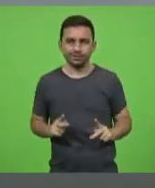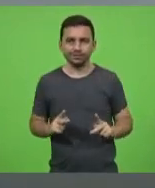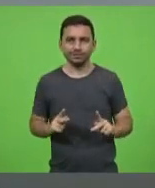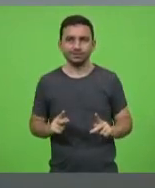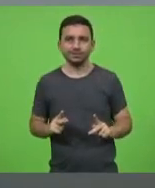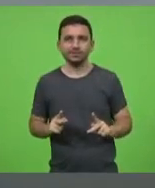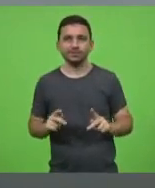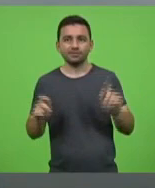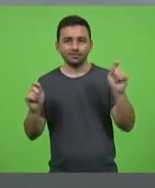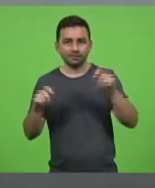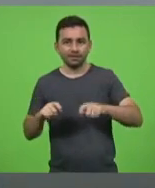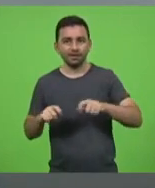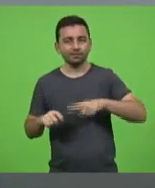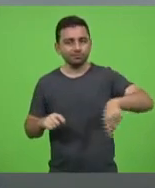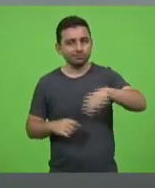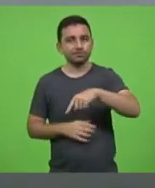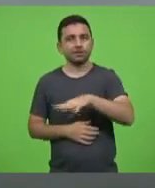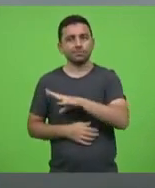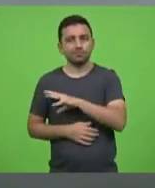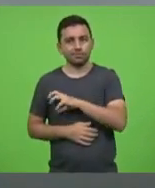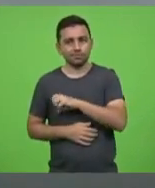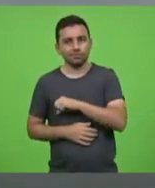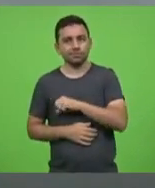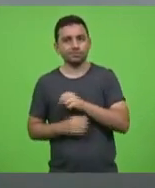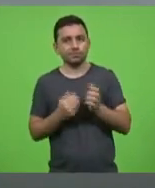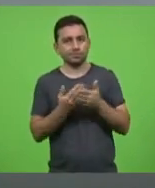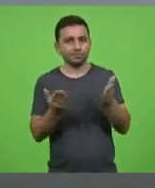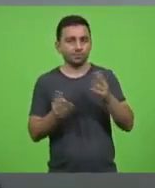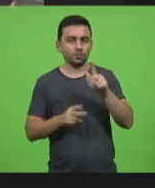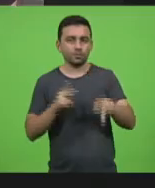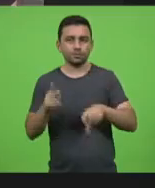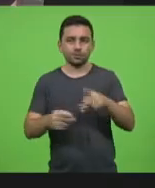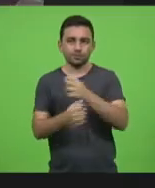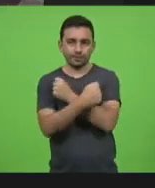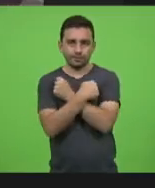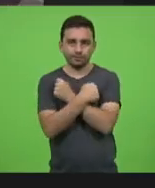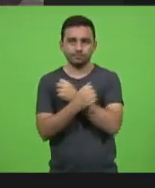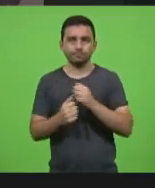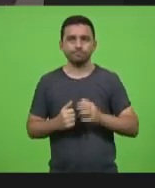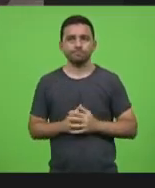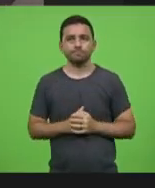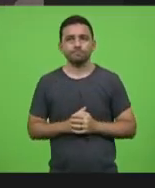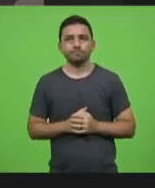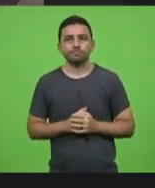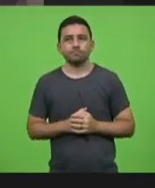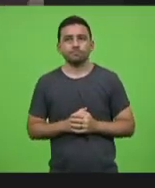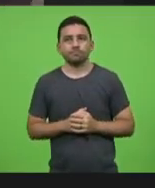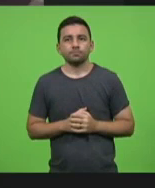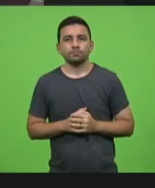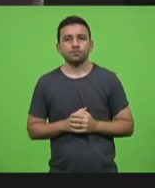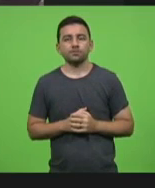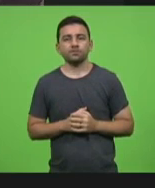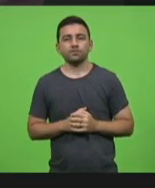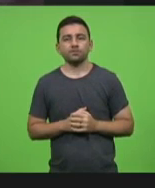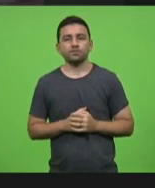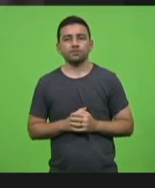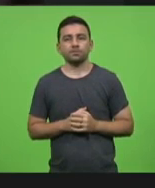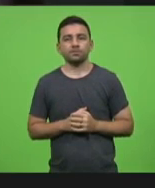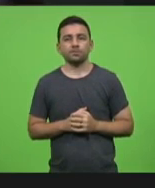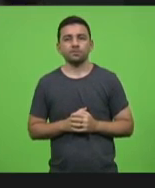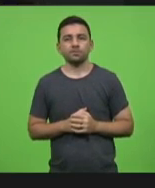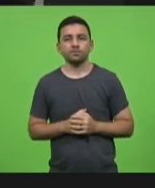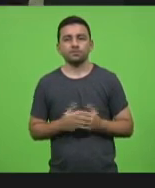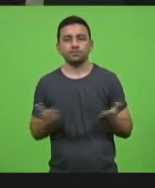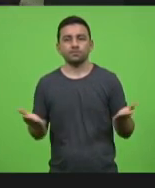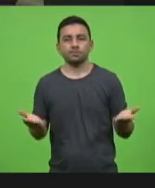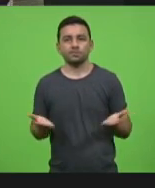gente tenha compaixão da nossa gente abraço obrigado deputado Vicente Caropreso questão de ordem deputado Jair Minoto